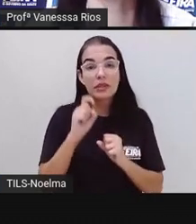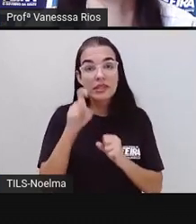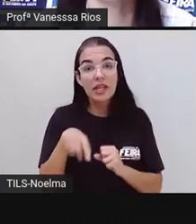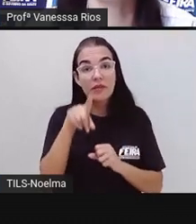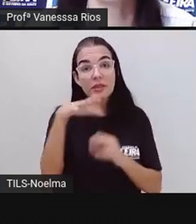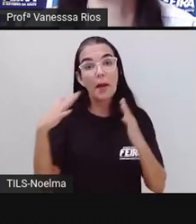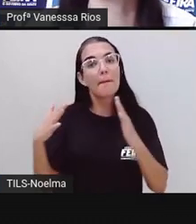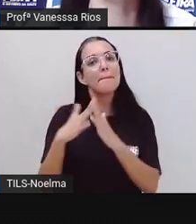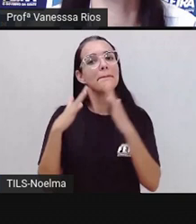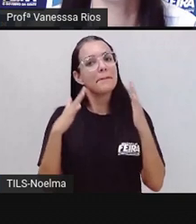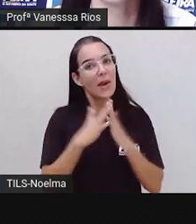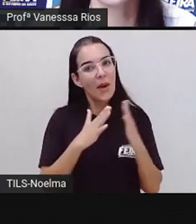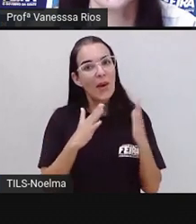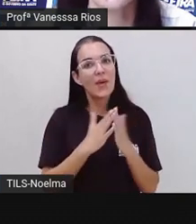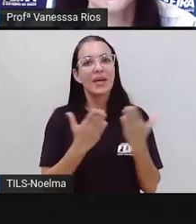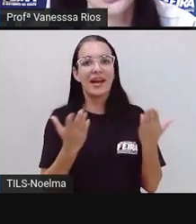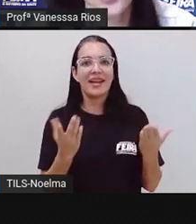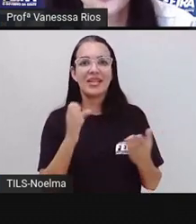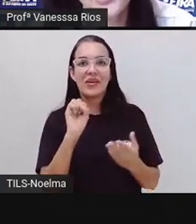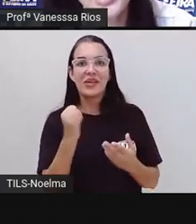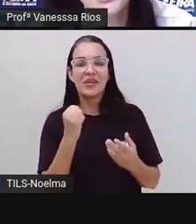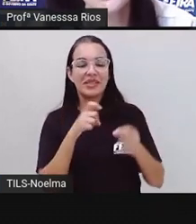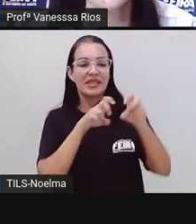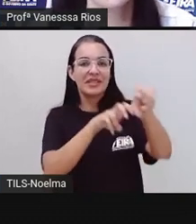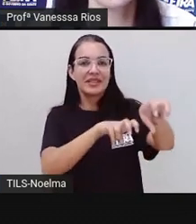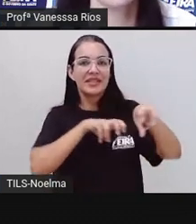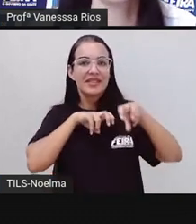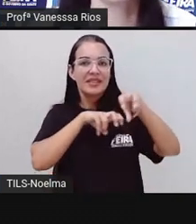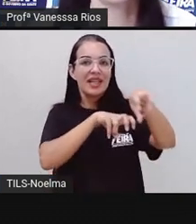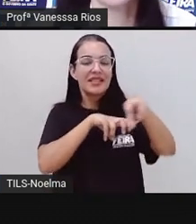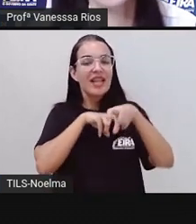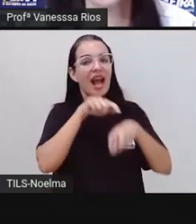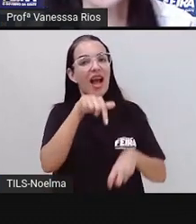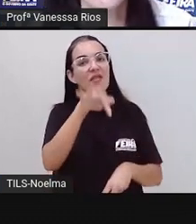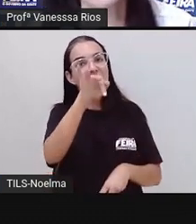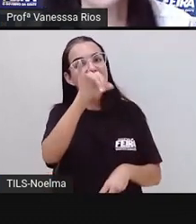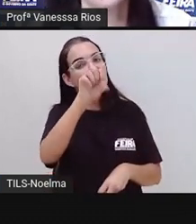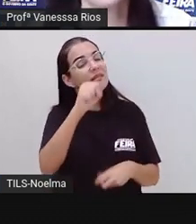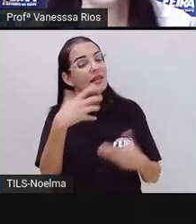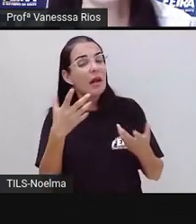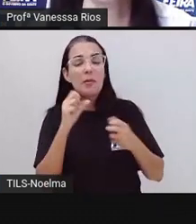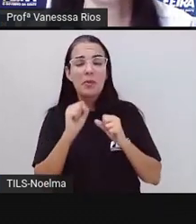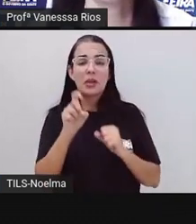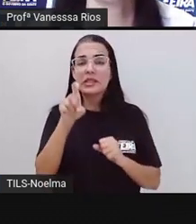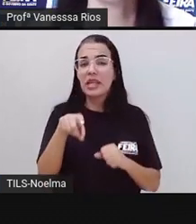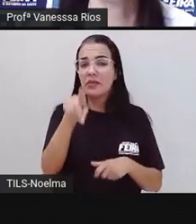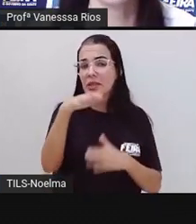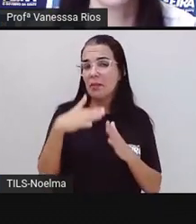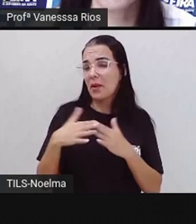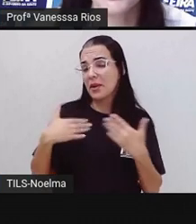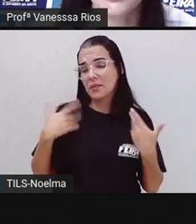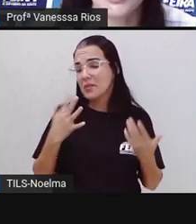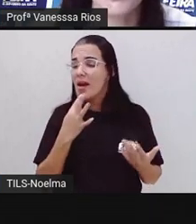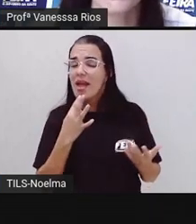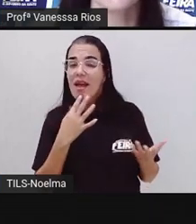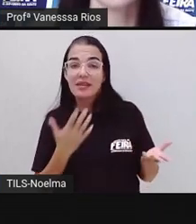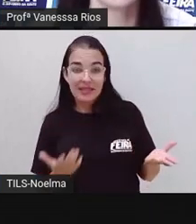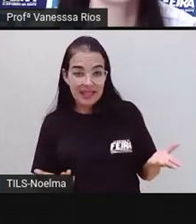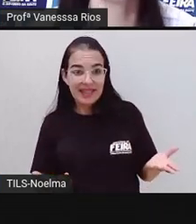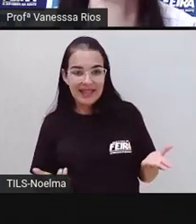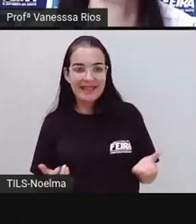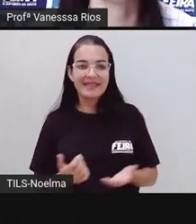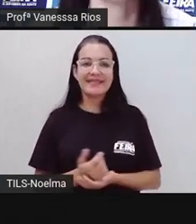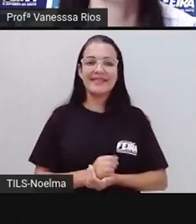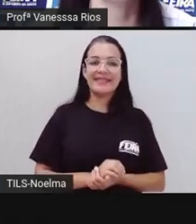desses distritos, dos oito distritos que compõem aí o espaço territorial de Feira de Santana, que compõe o município de